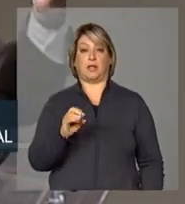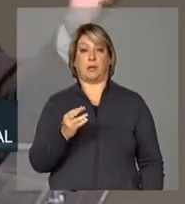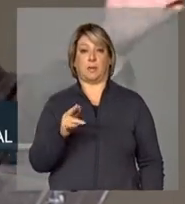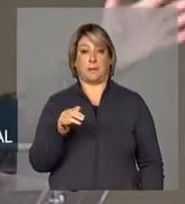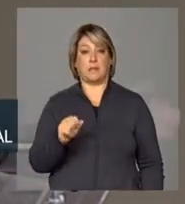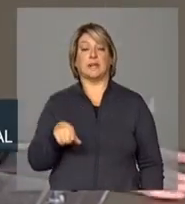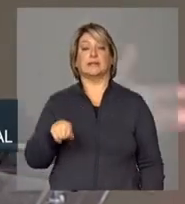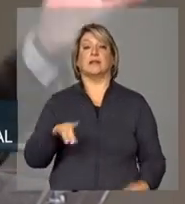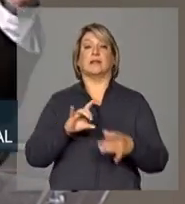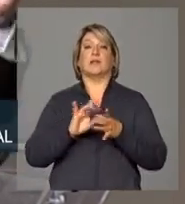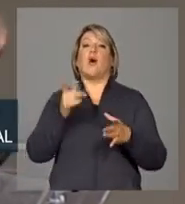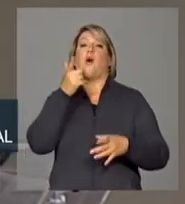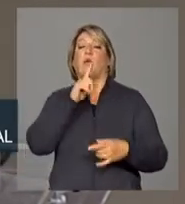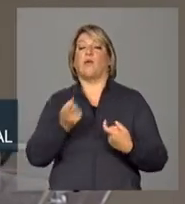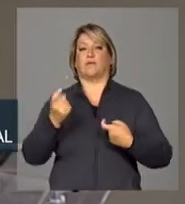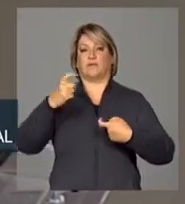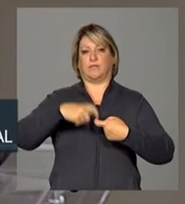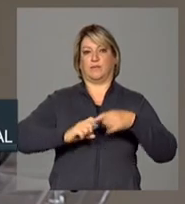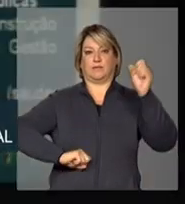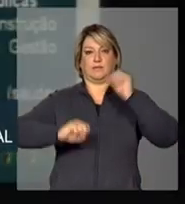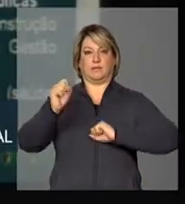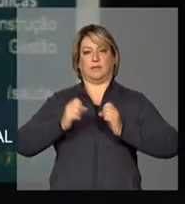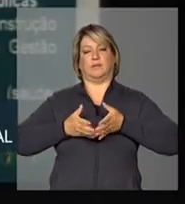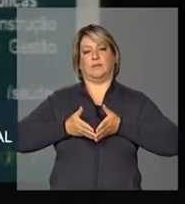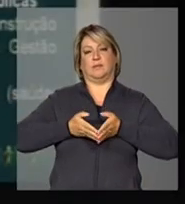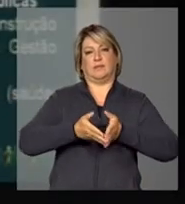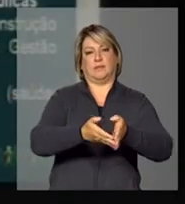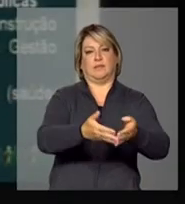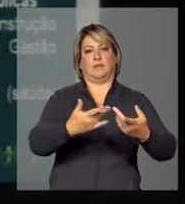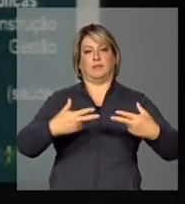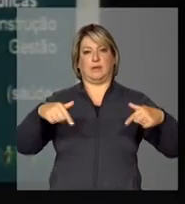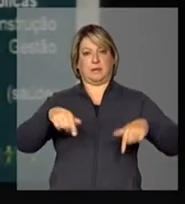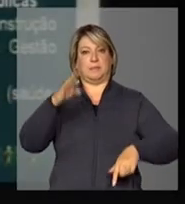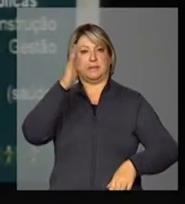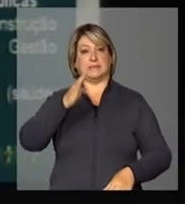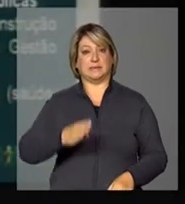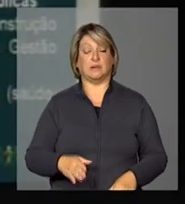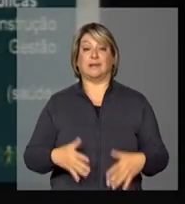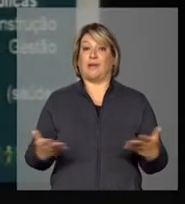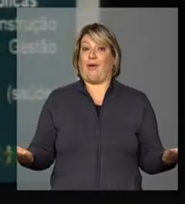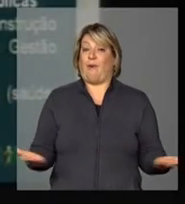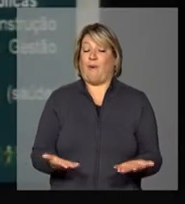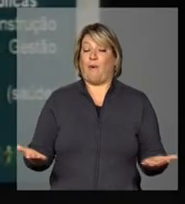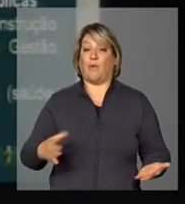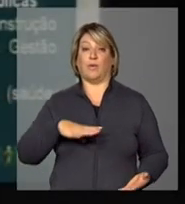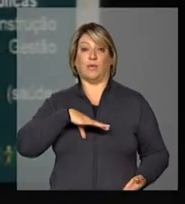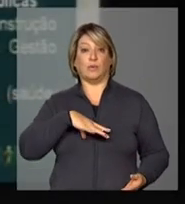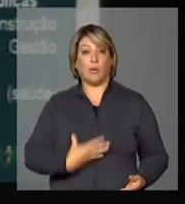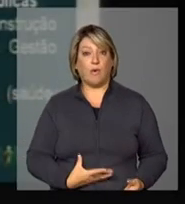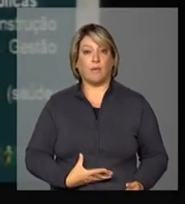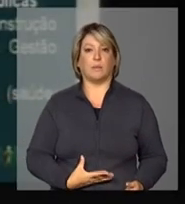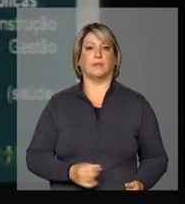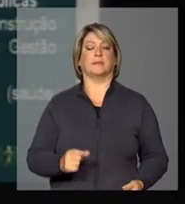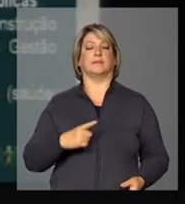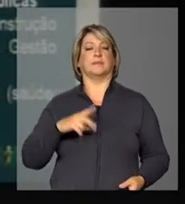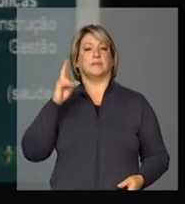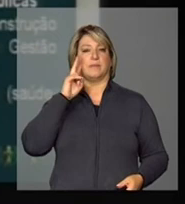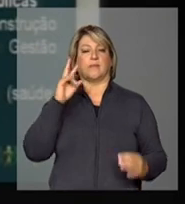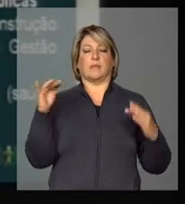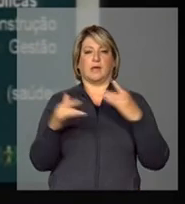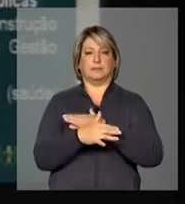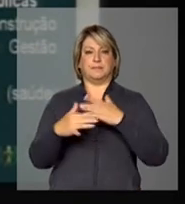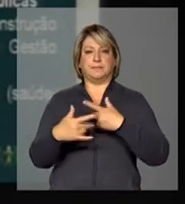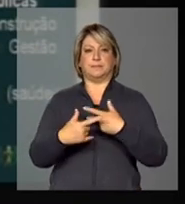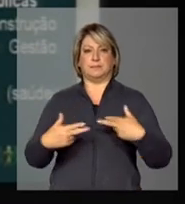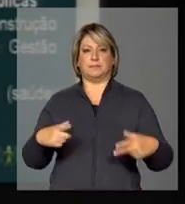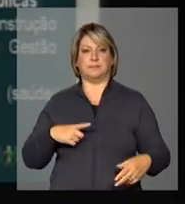permitiram a recuperação dessa indústria no Brasil, então nós estamos nesse momento num enorme desafio em termos de mobilidade urbana, por exemplo. E o que